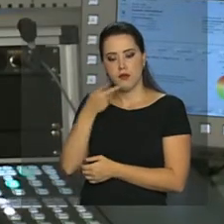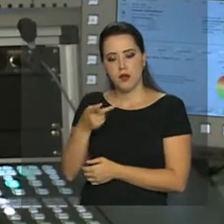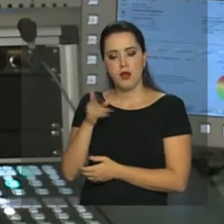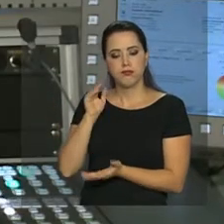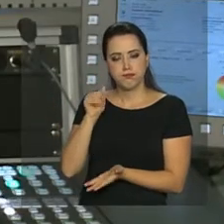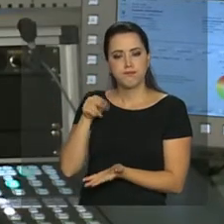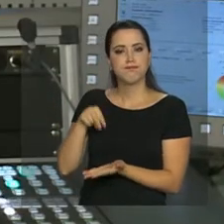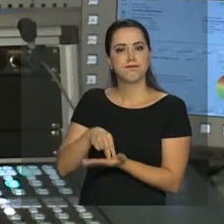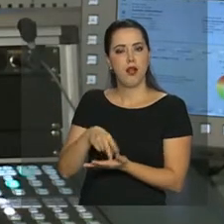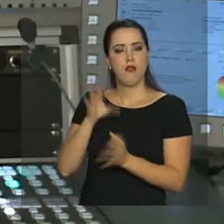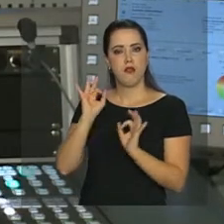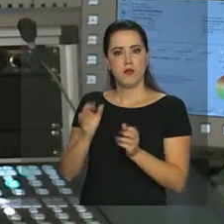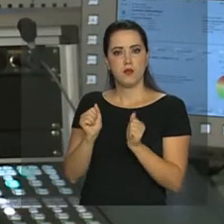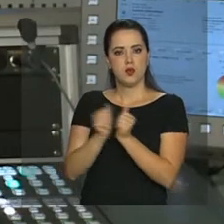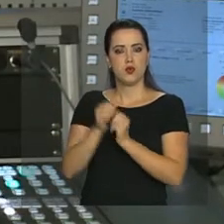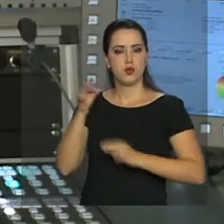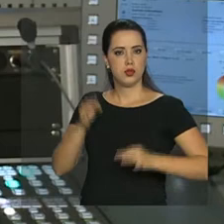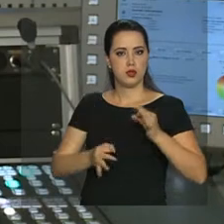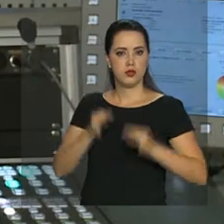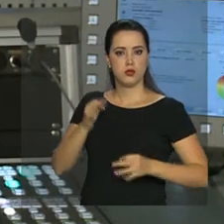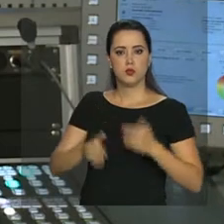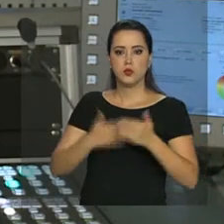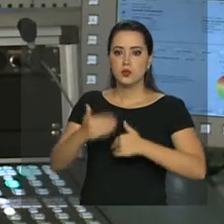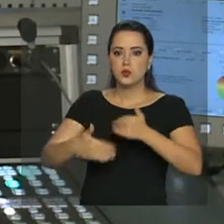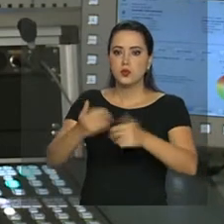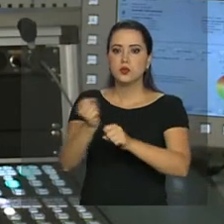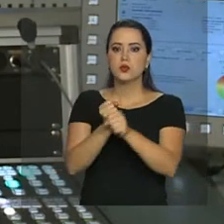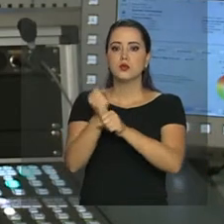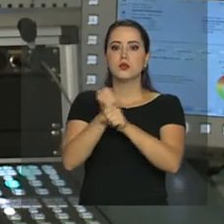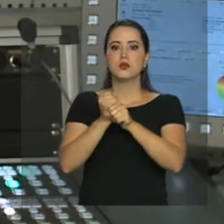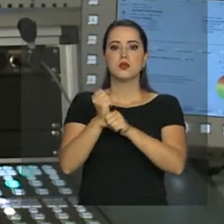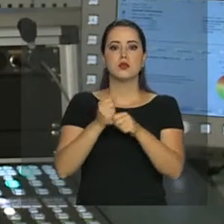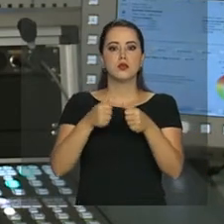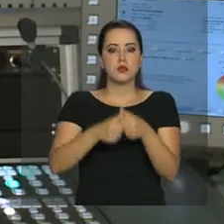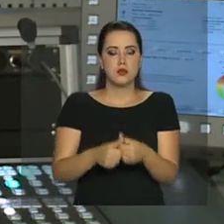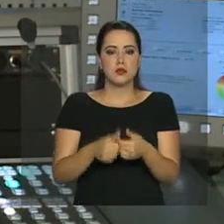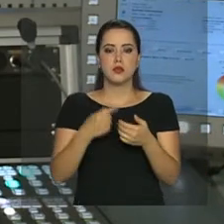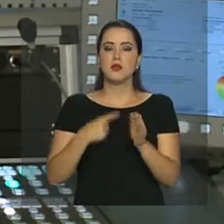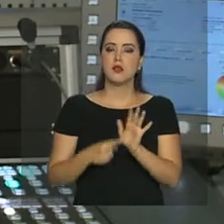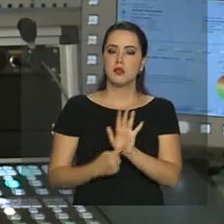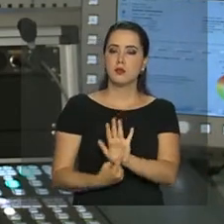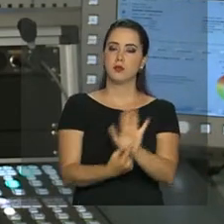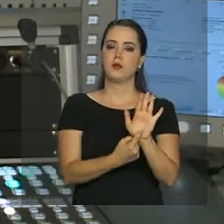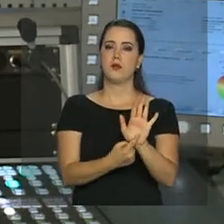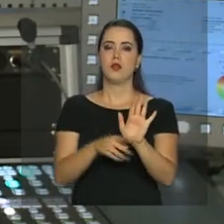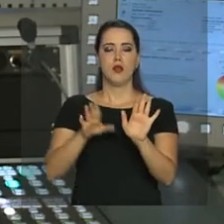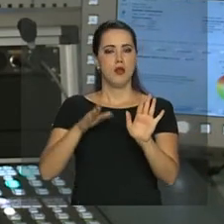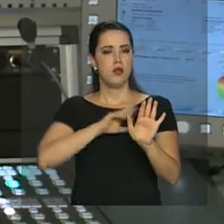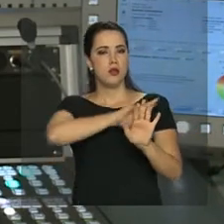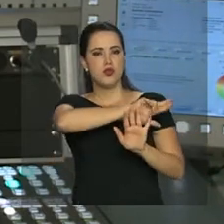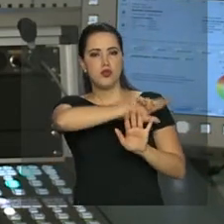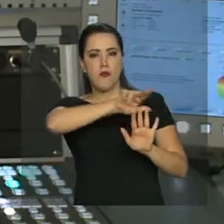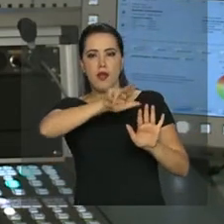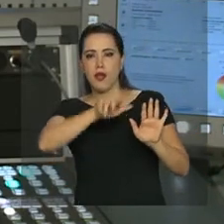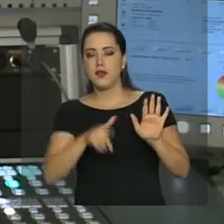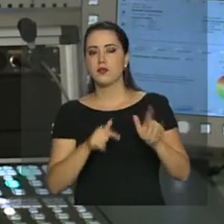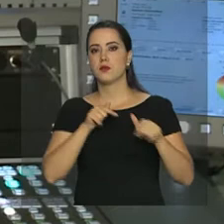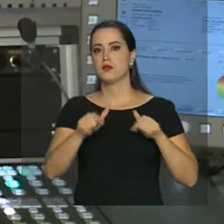brasileiro junto à justiça no decorrer deste ano, está colocando em prática uma série de